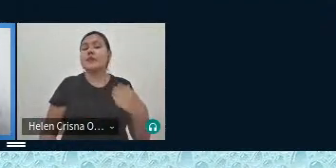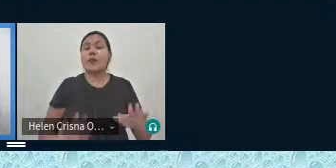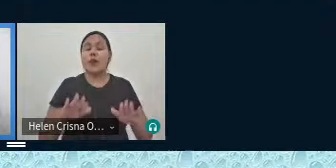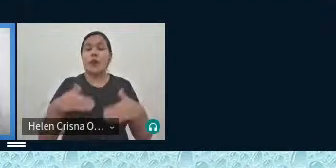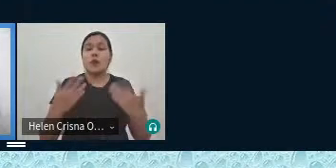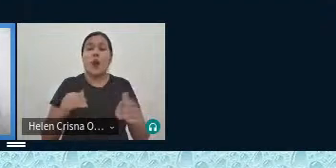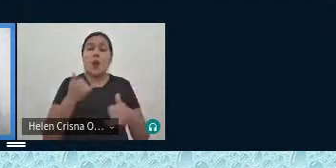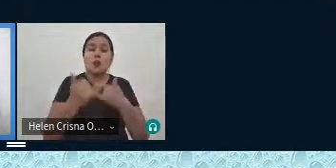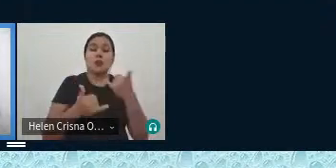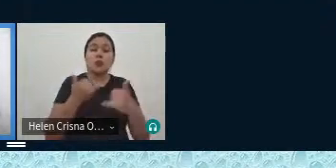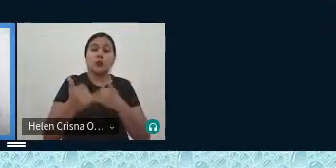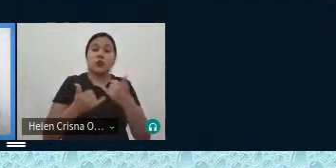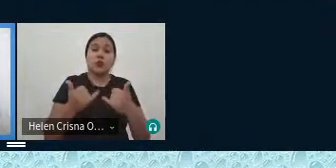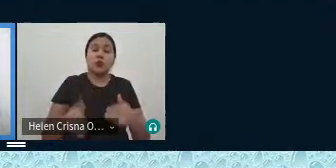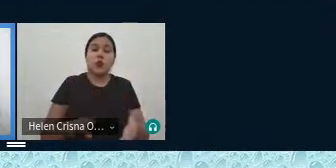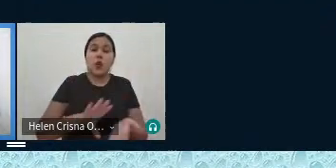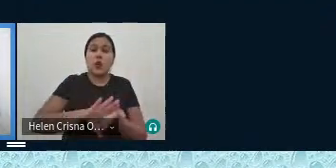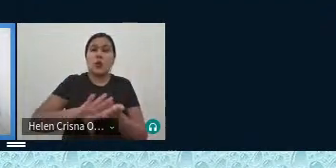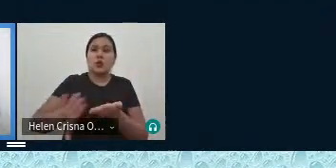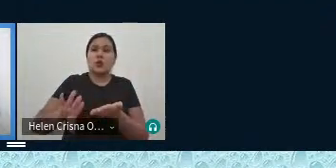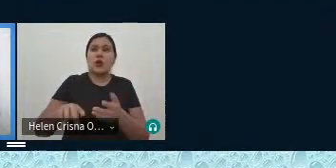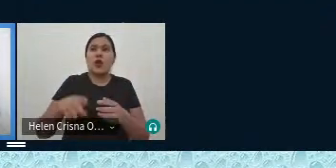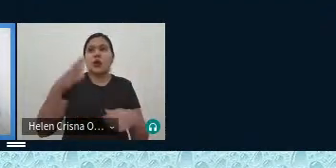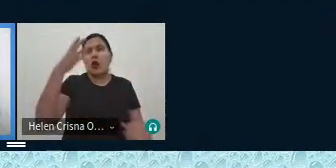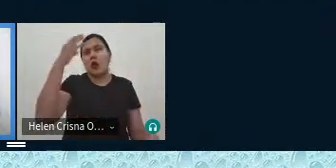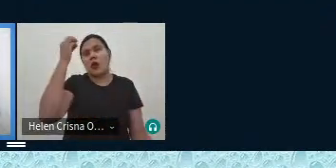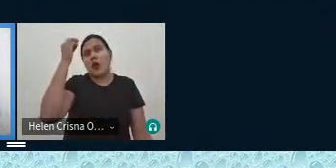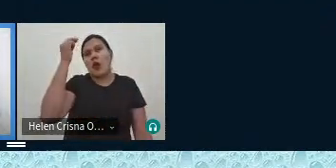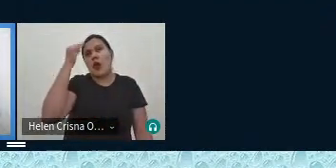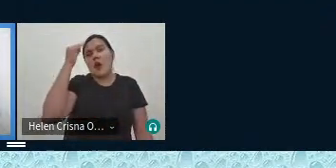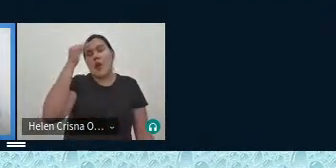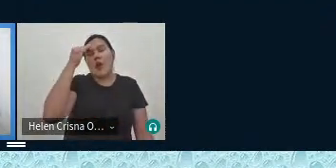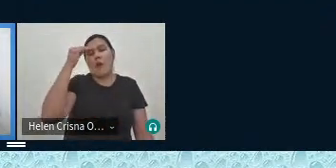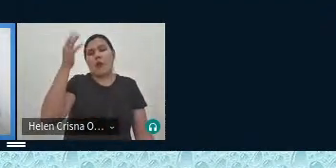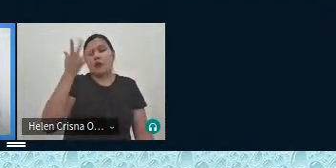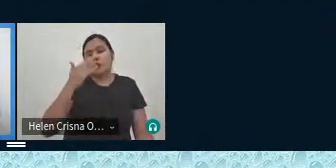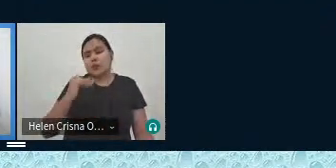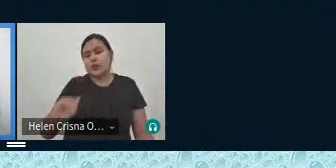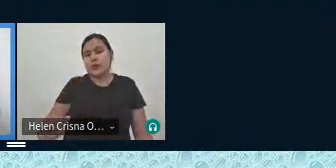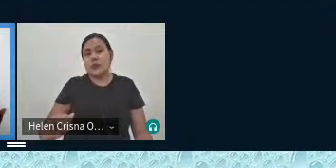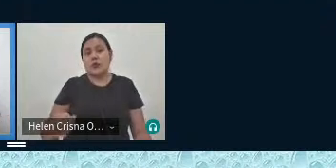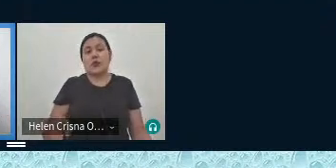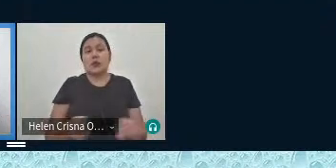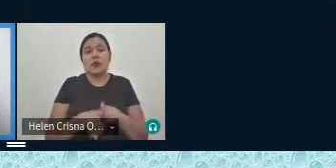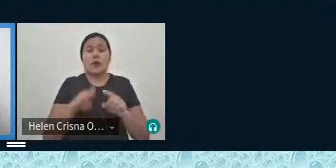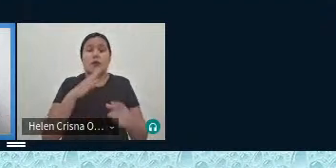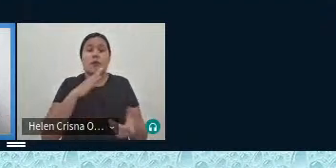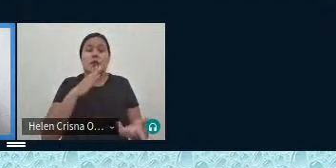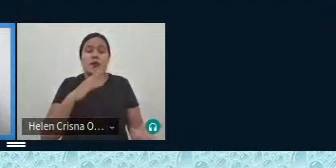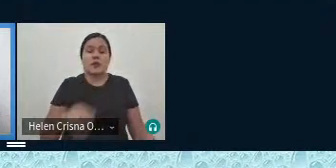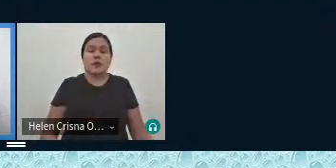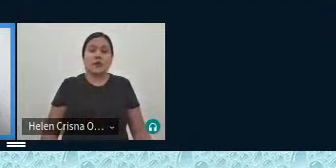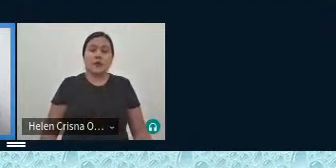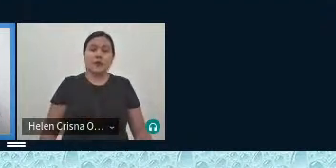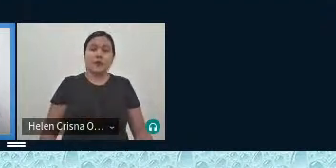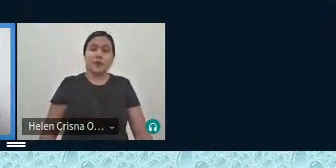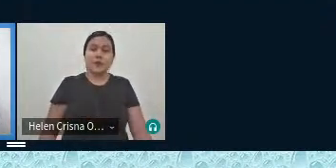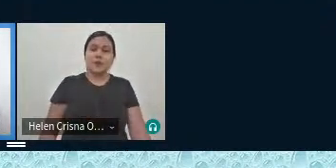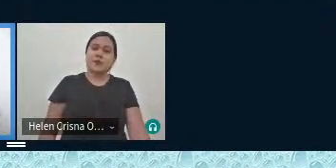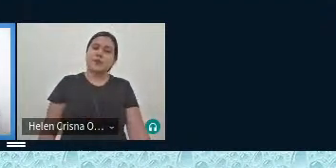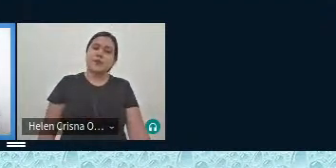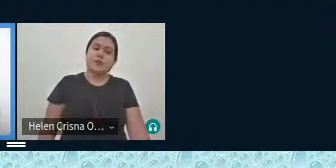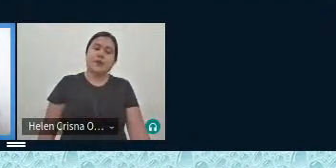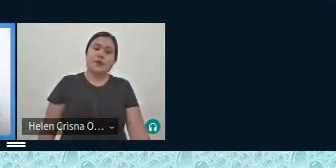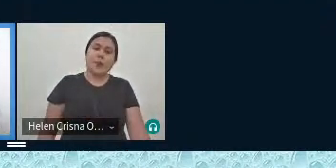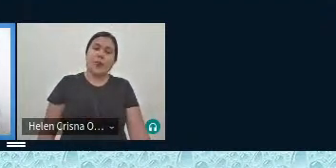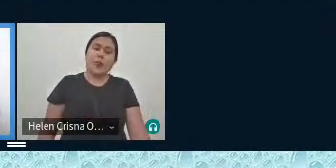é um jogo retirado da minha memória de infância que possivelmente vocês também conhecem porque jogaram o ludo eu acho que jogaram